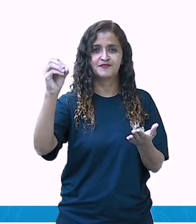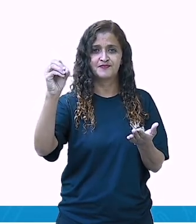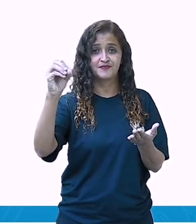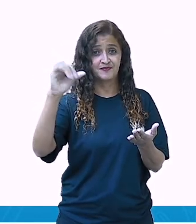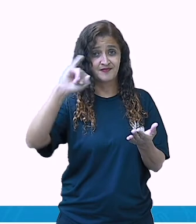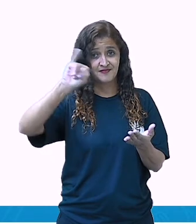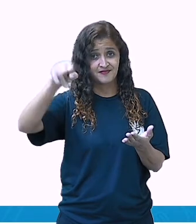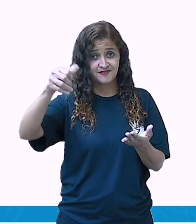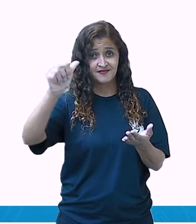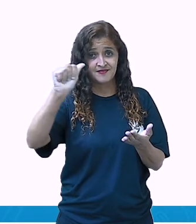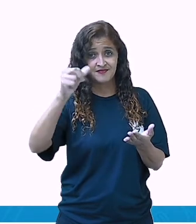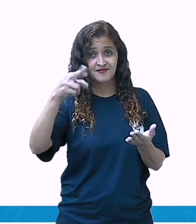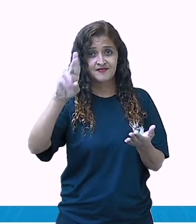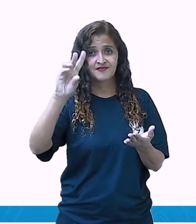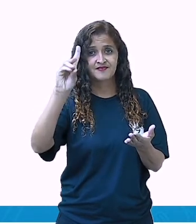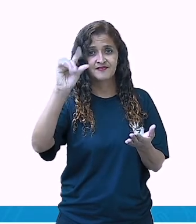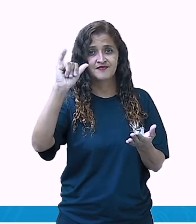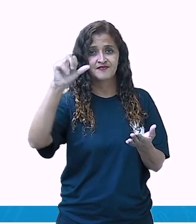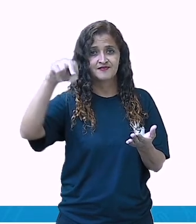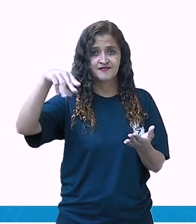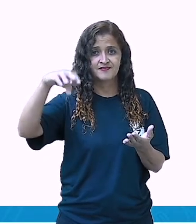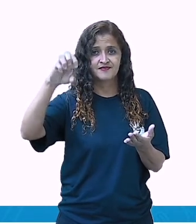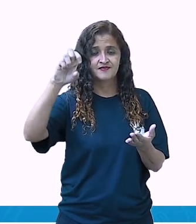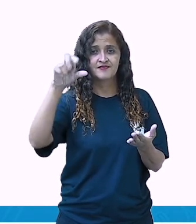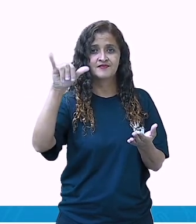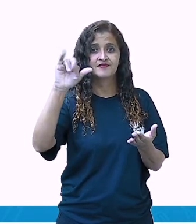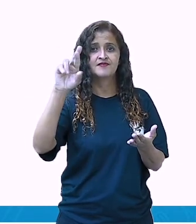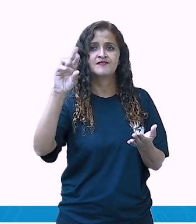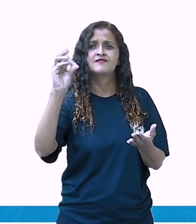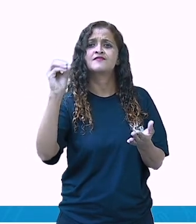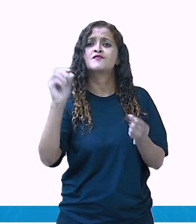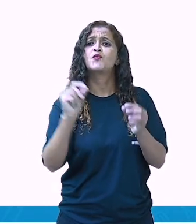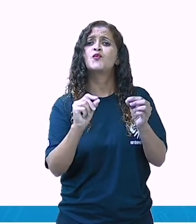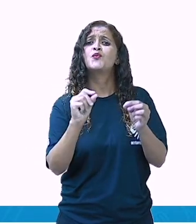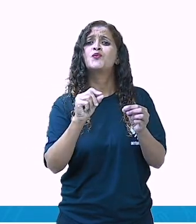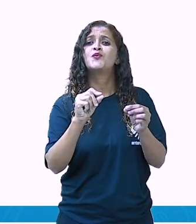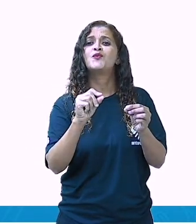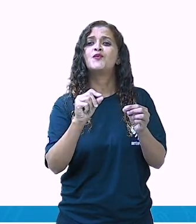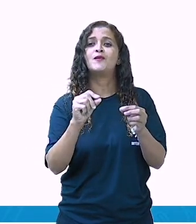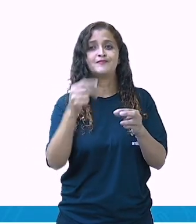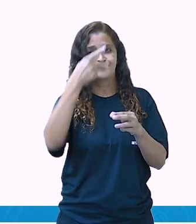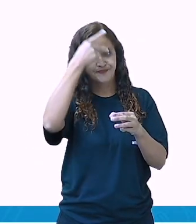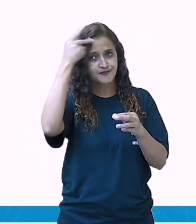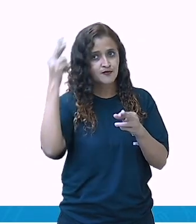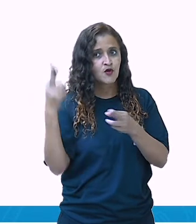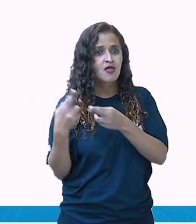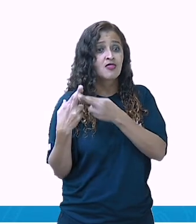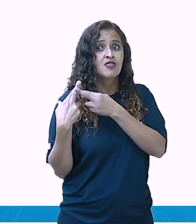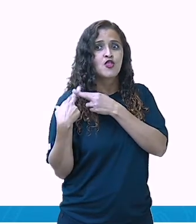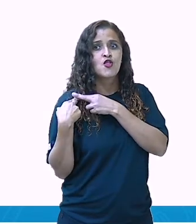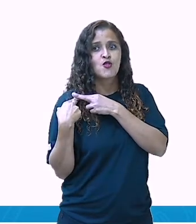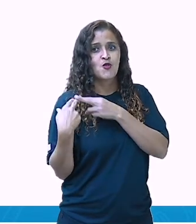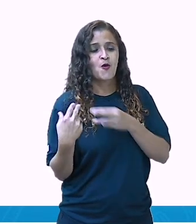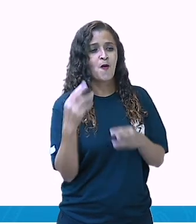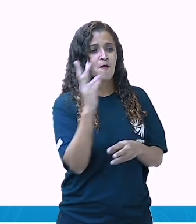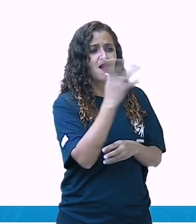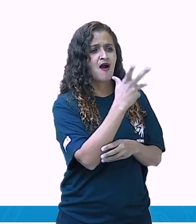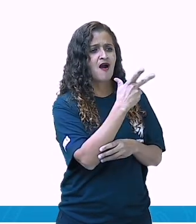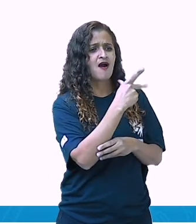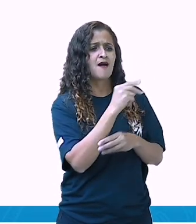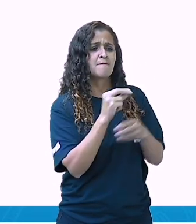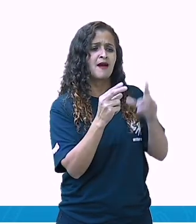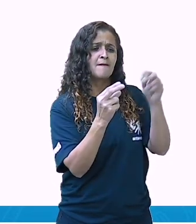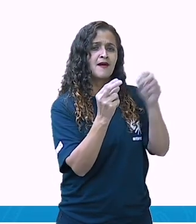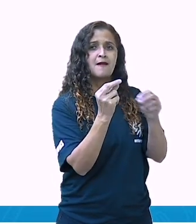Jardineiro. Quem é jardineiro? É a pessoa responsável de cuidar do jardim, de regar as plantas, de cortar, de tirar os